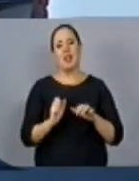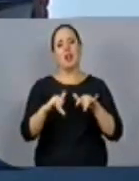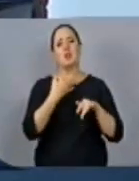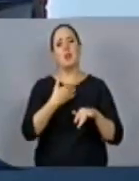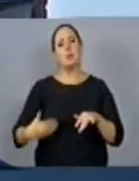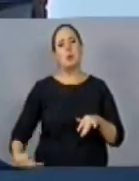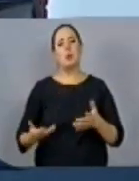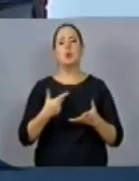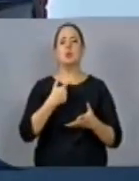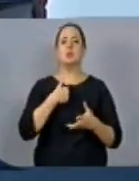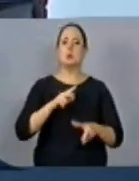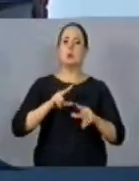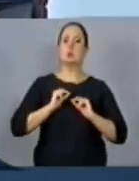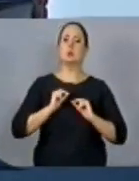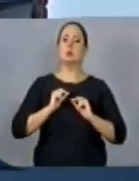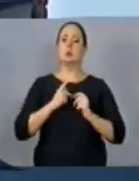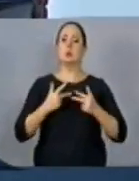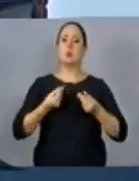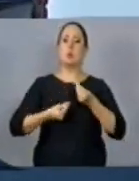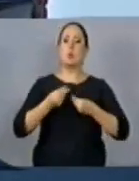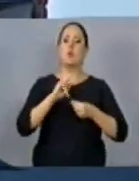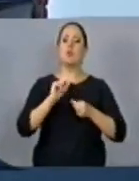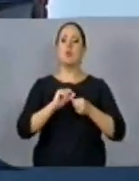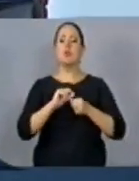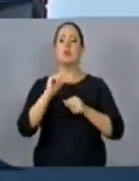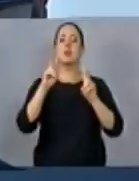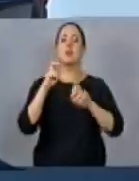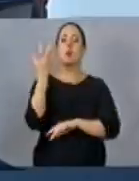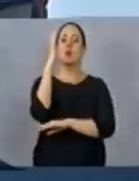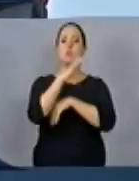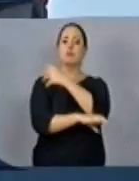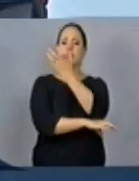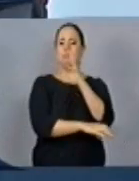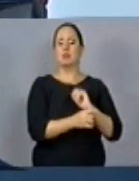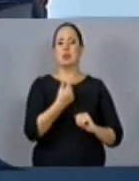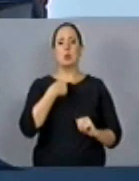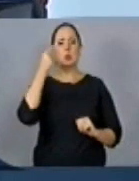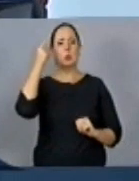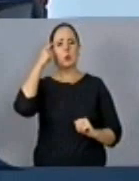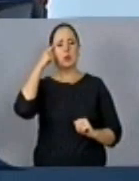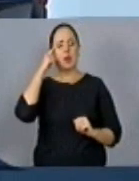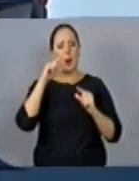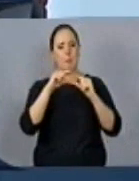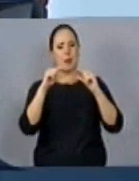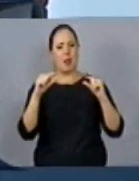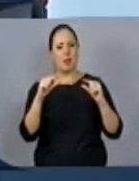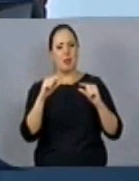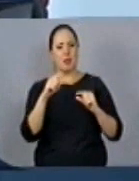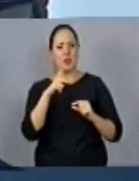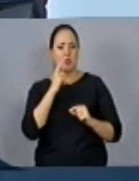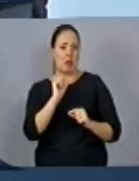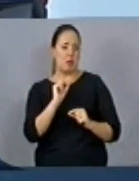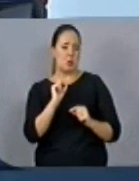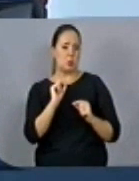alguma coisa de poética, só ser o meio ambiente. Encontrei nas palavras de Justo Chacon algo que